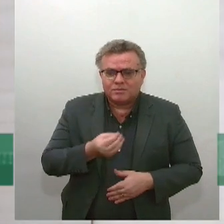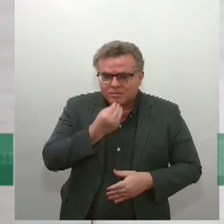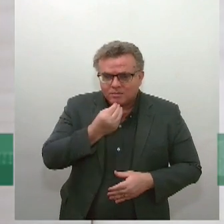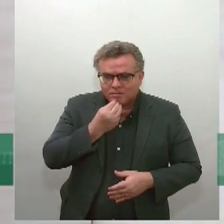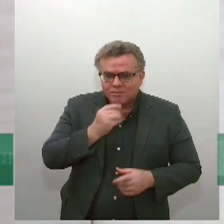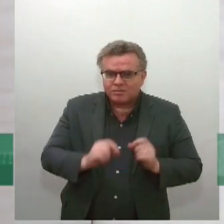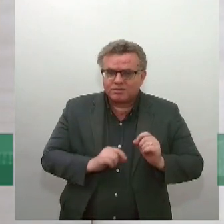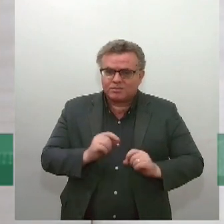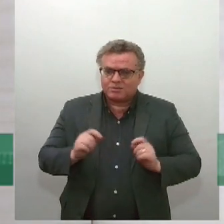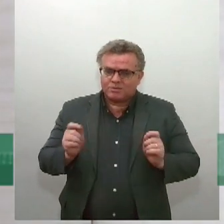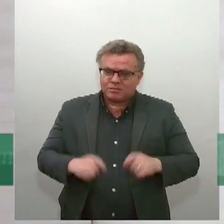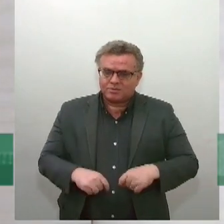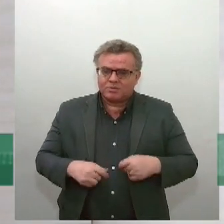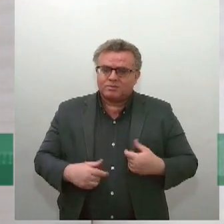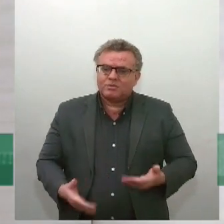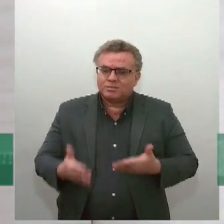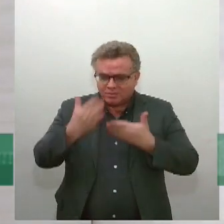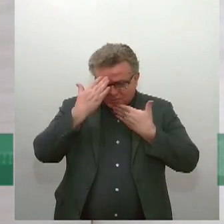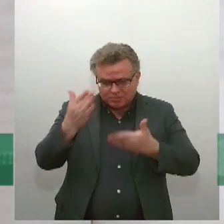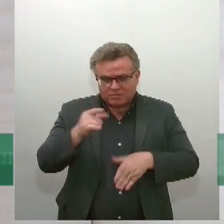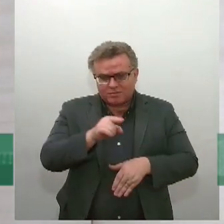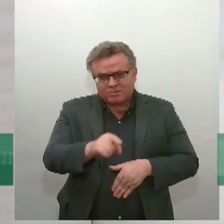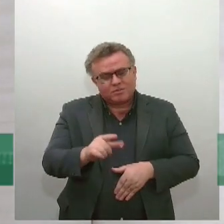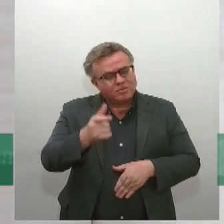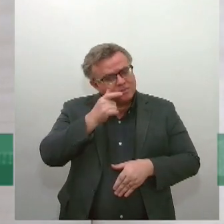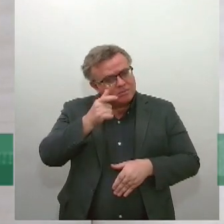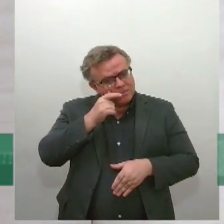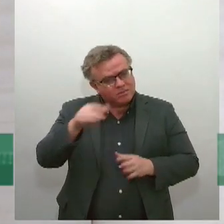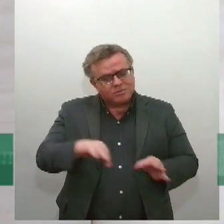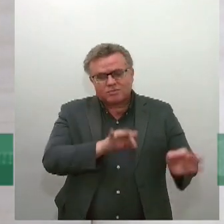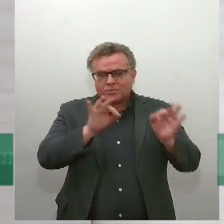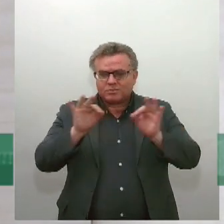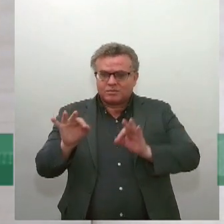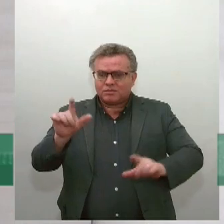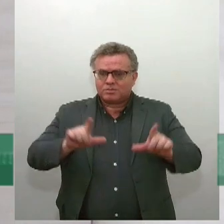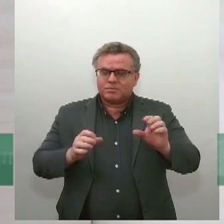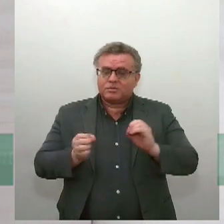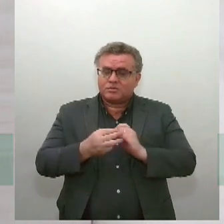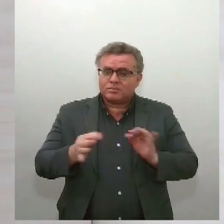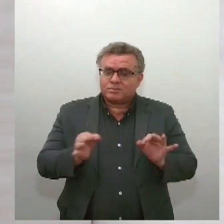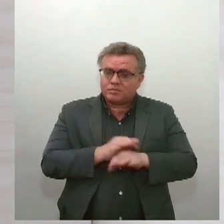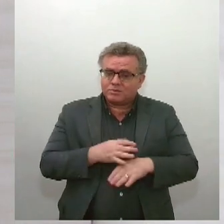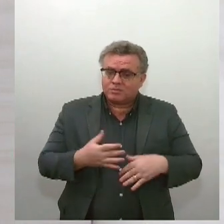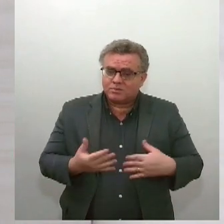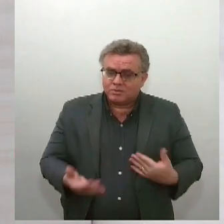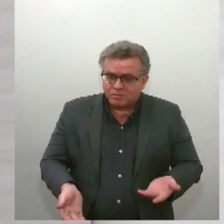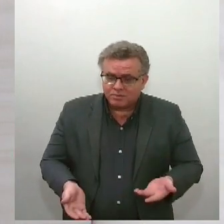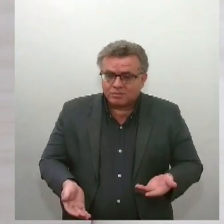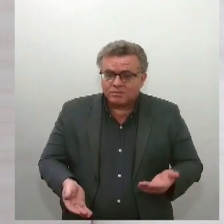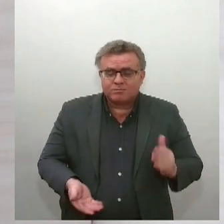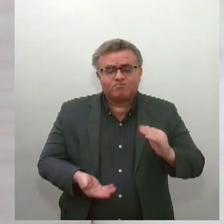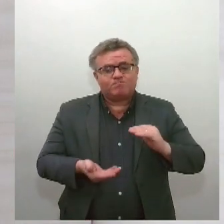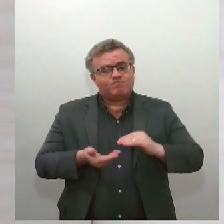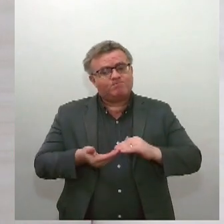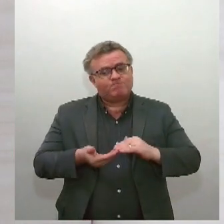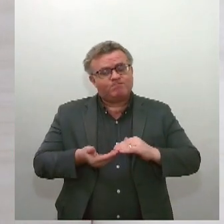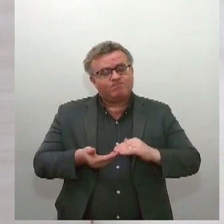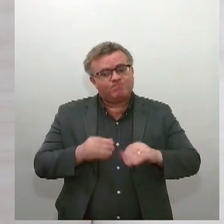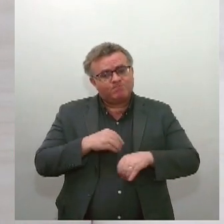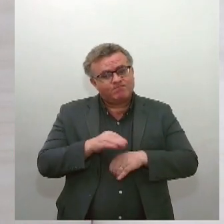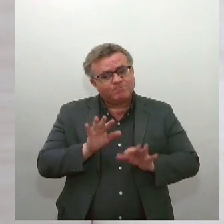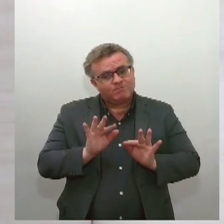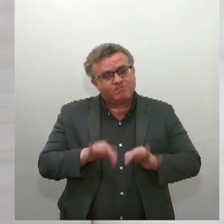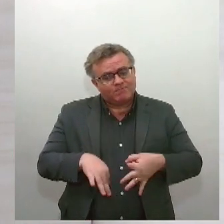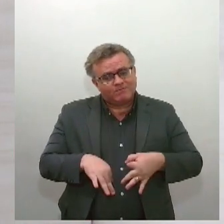dia. Obrigada a você também, telespectadora, telespectador da TV Alese, Congresso de Falta fica por aqui, continue acompanhando a